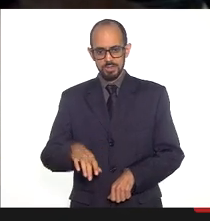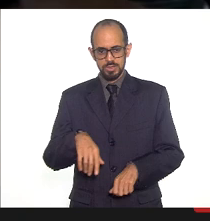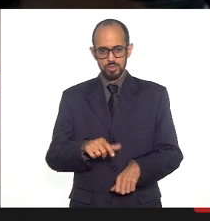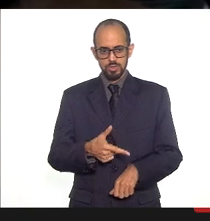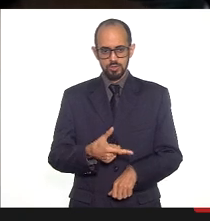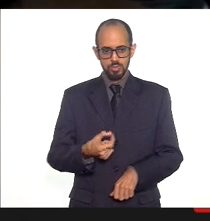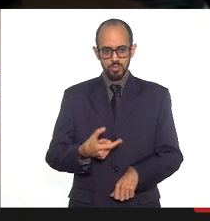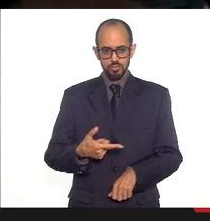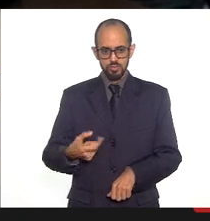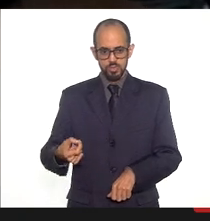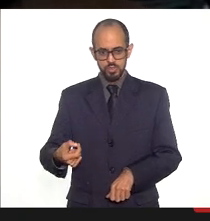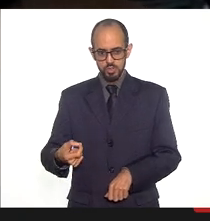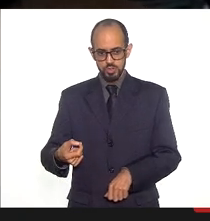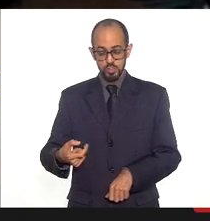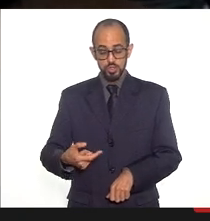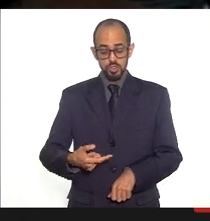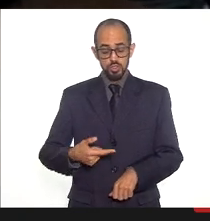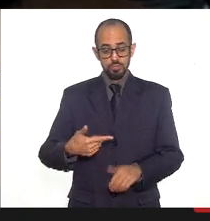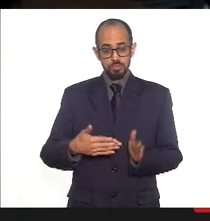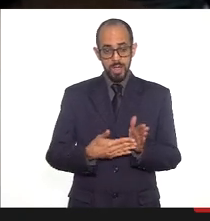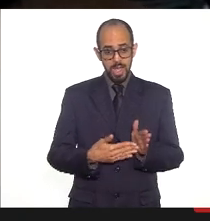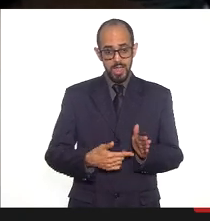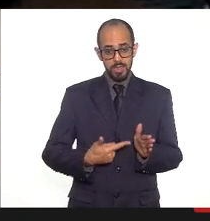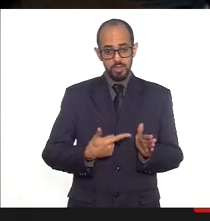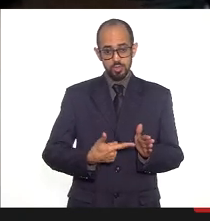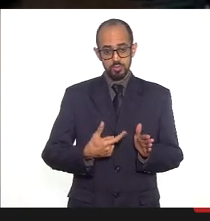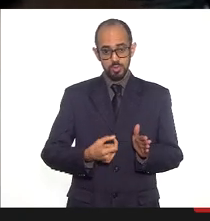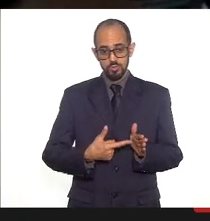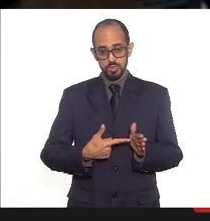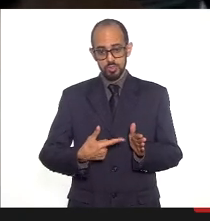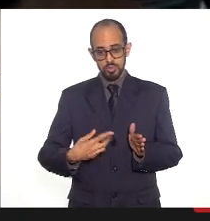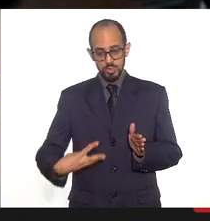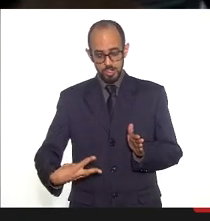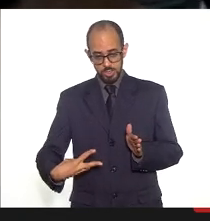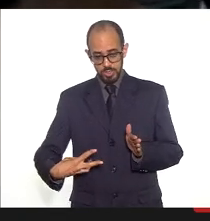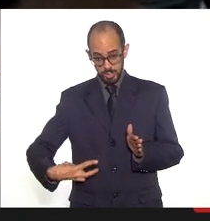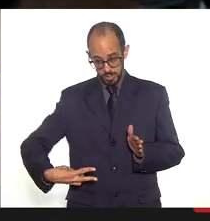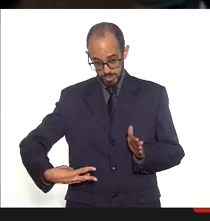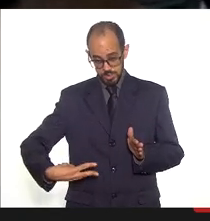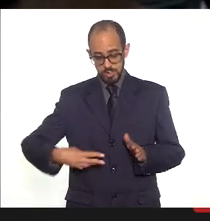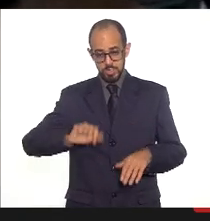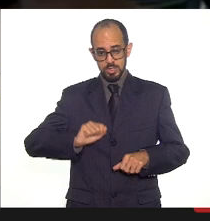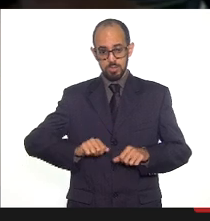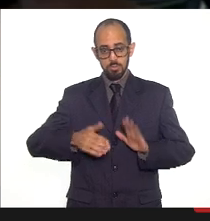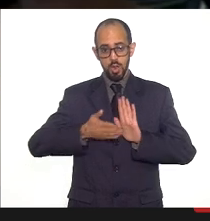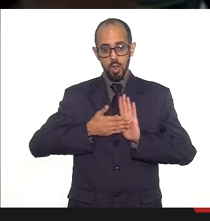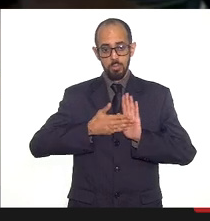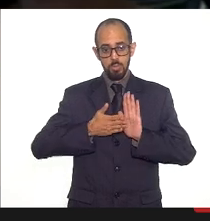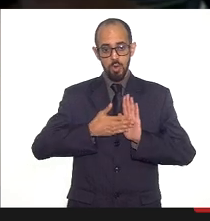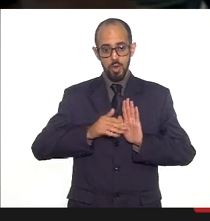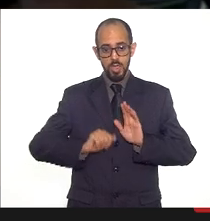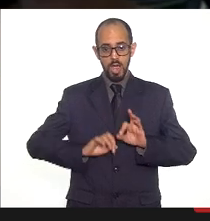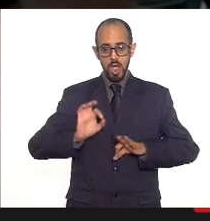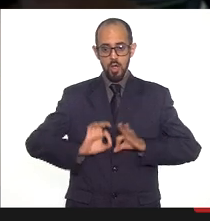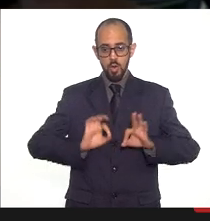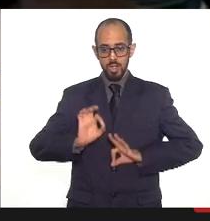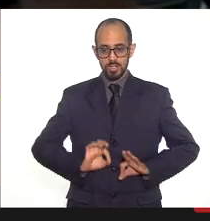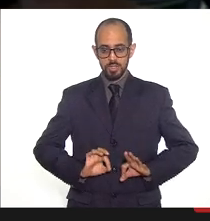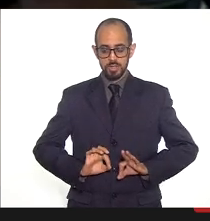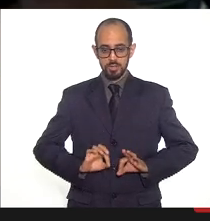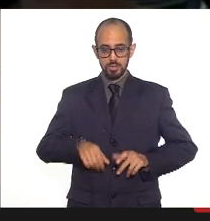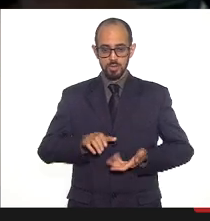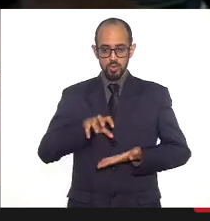propõe a organização e a qualificação da rede de atenção à saúde consolidando a regionalização